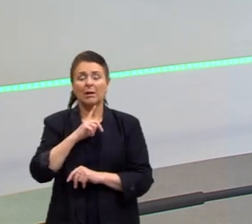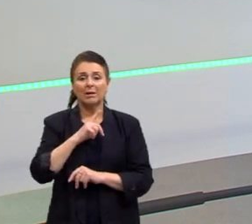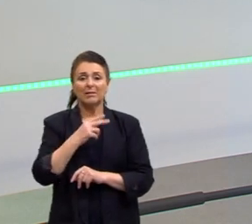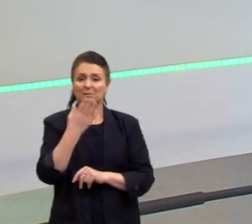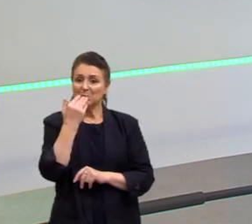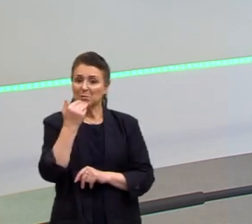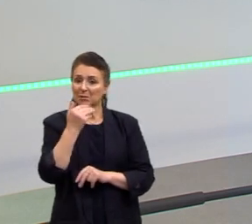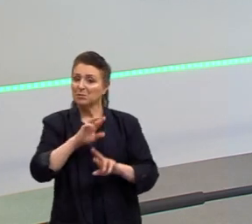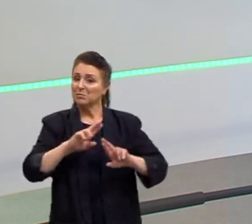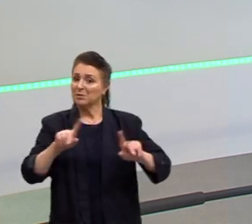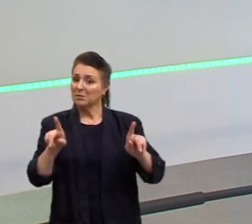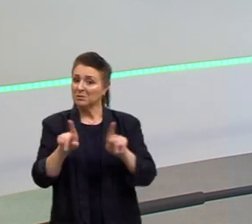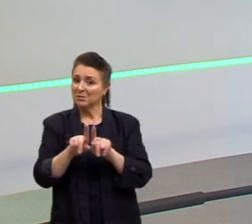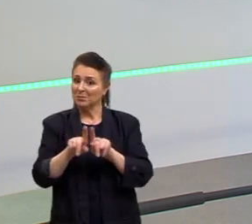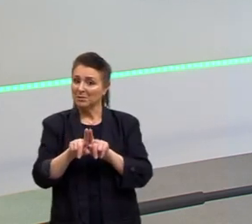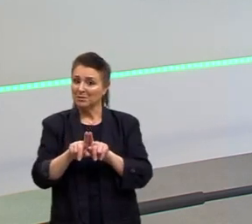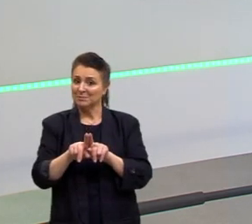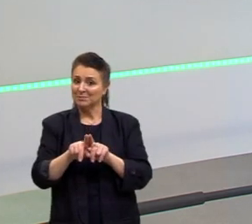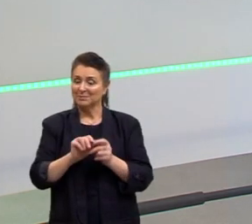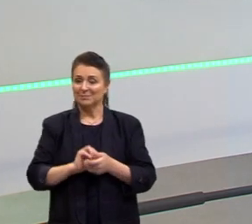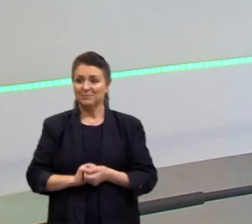diferenciadas também.